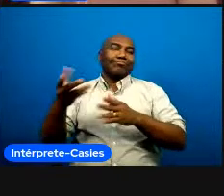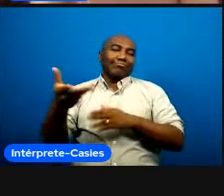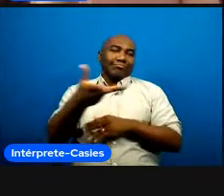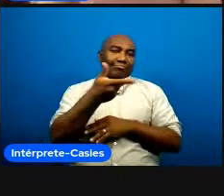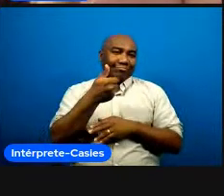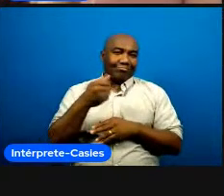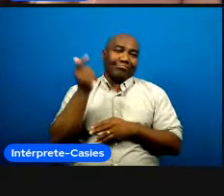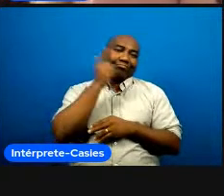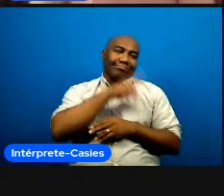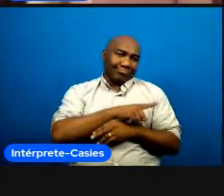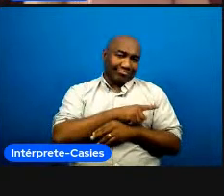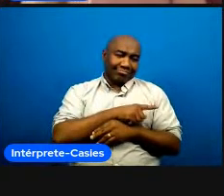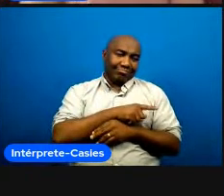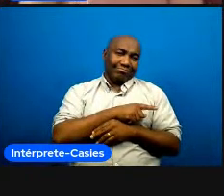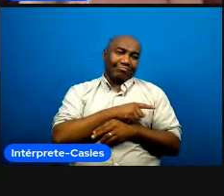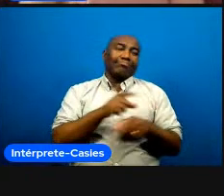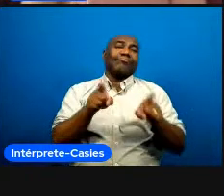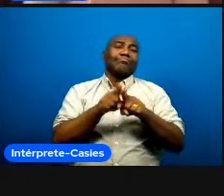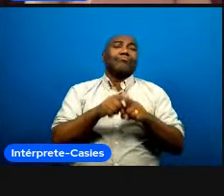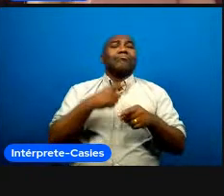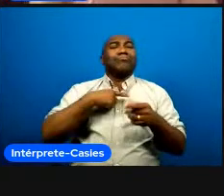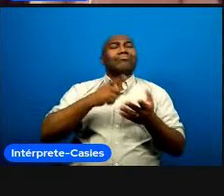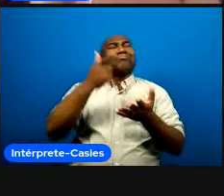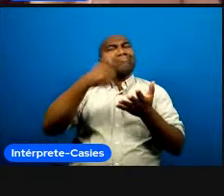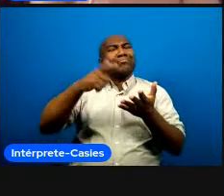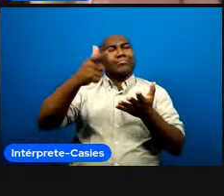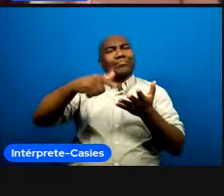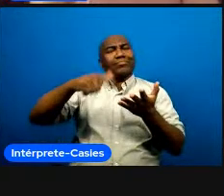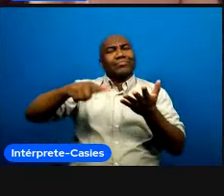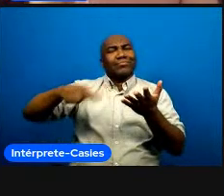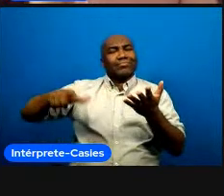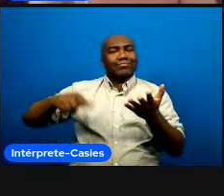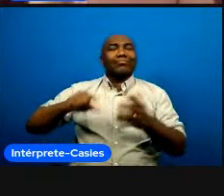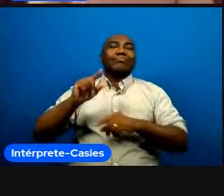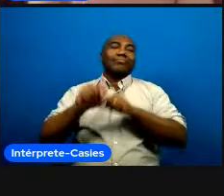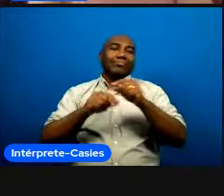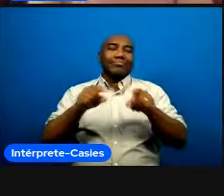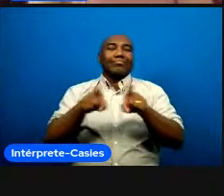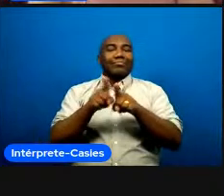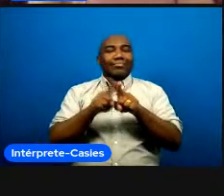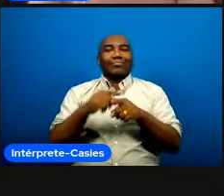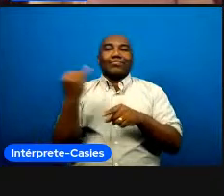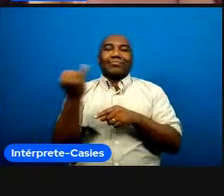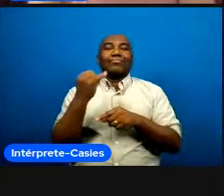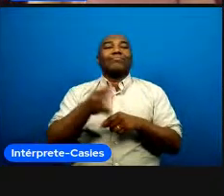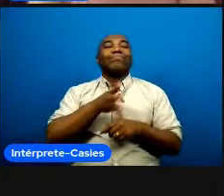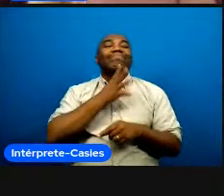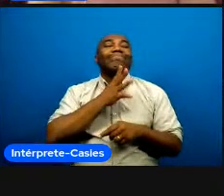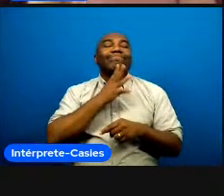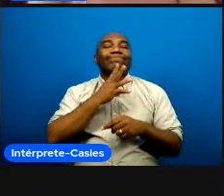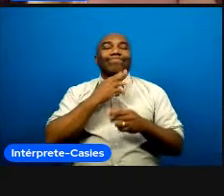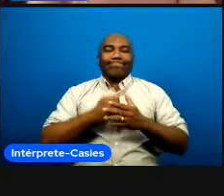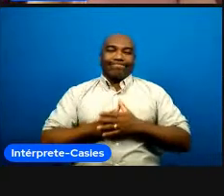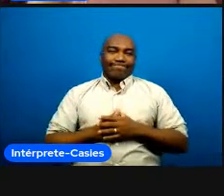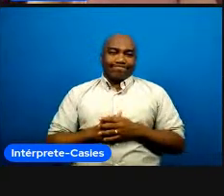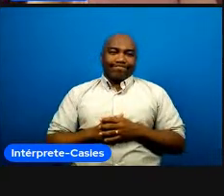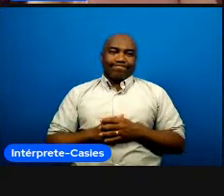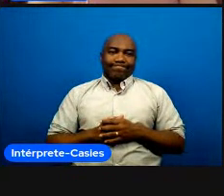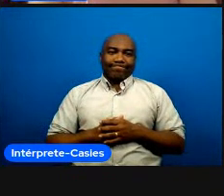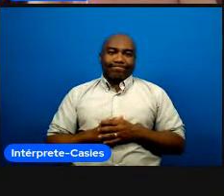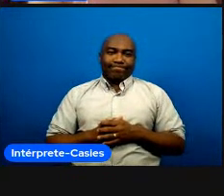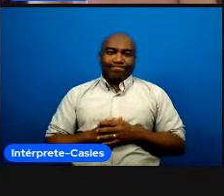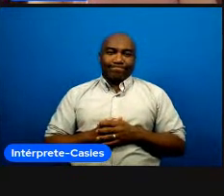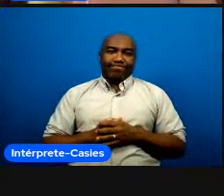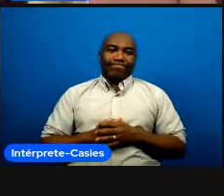falta ainda o último grupo de conhecimento que é o intrapessoal né o autoconhecimento é a